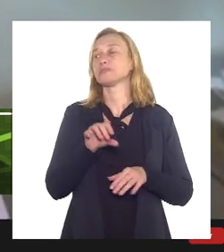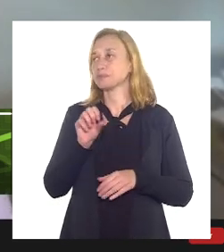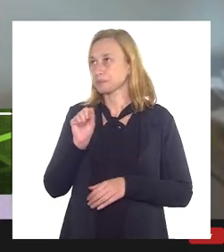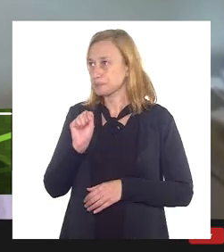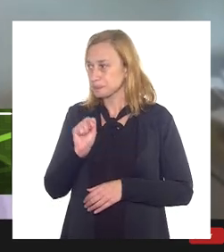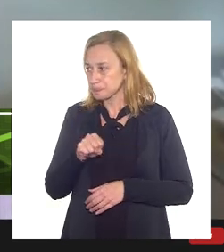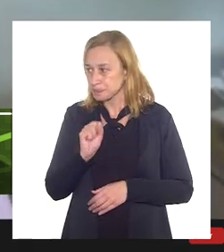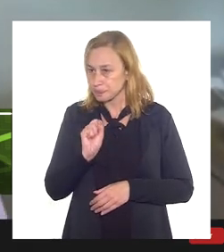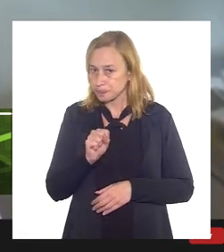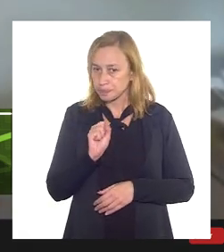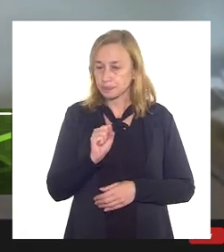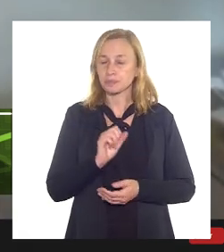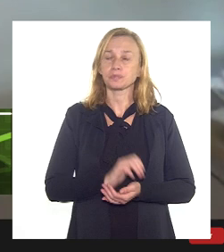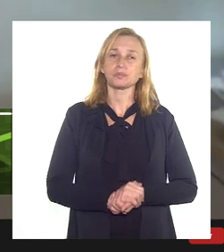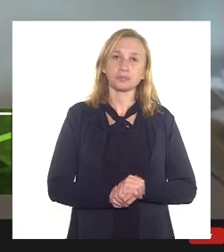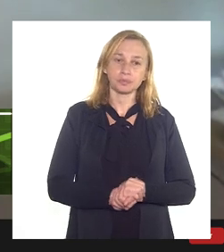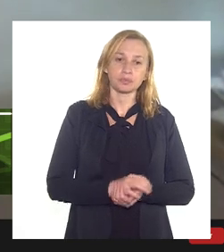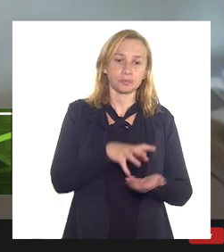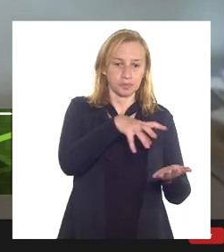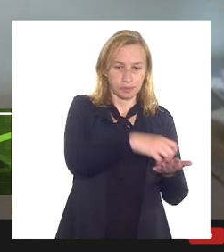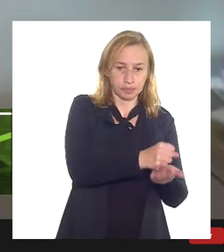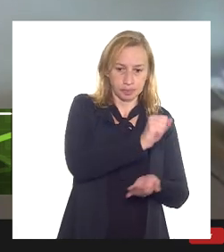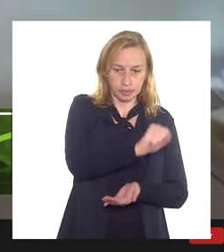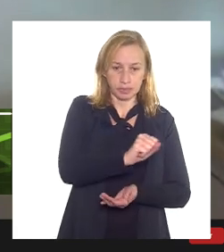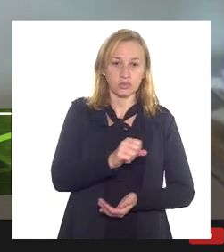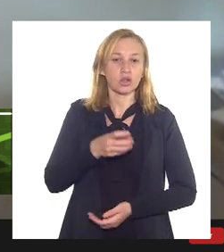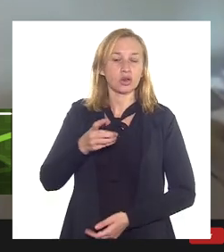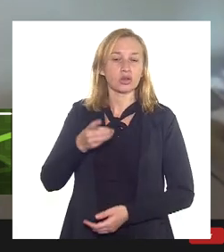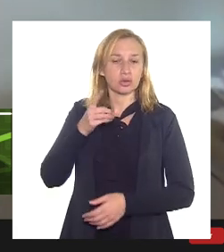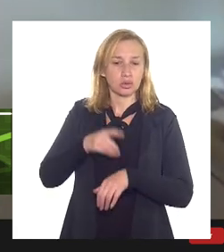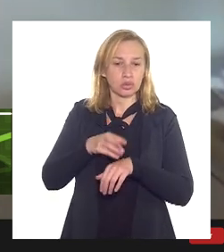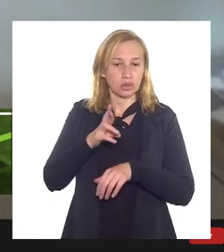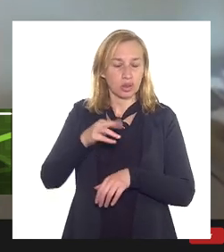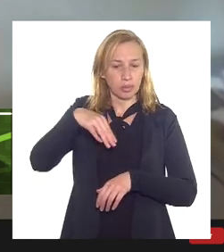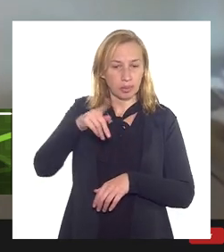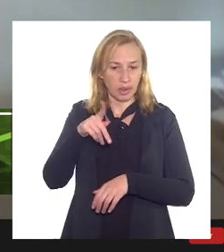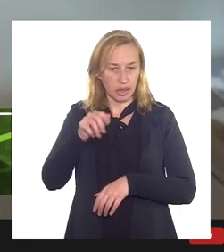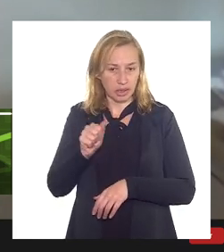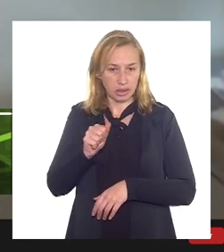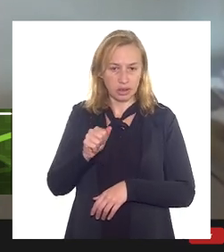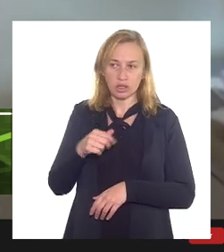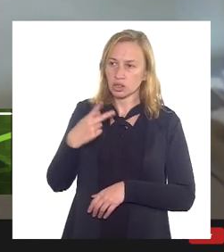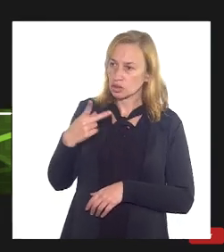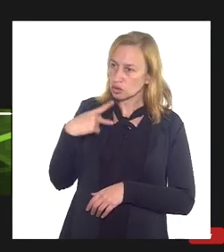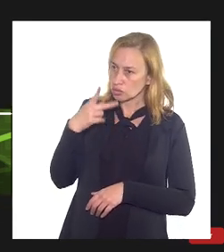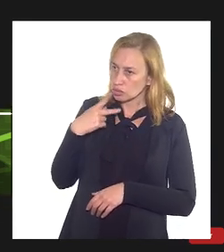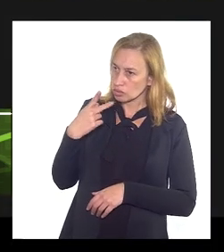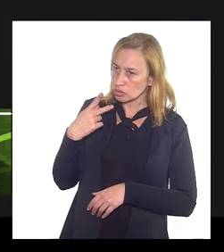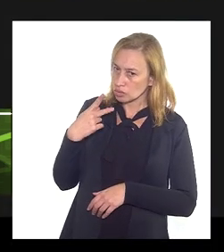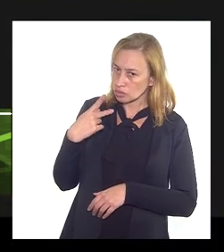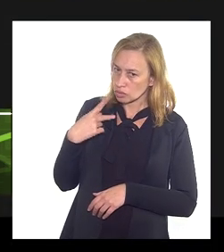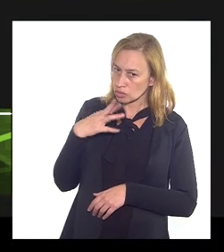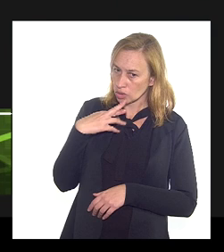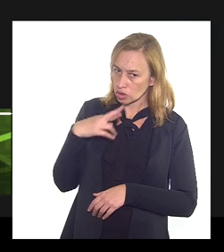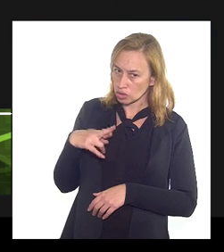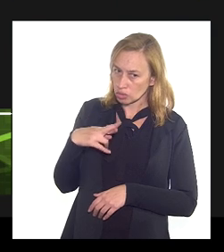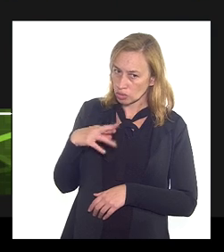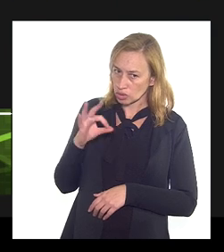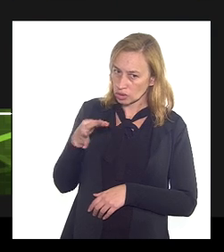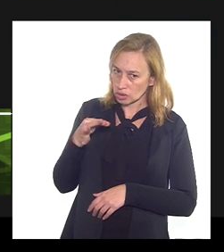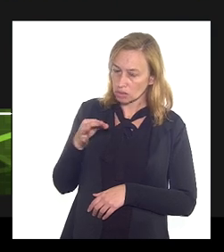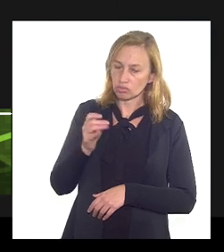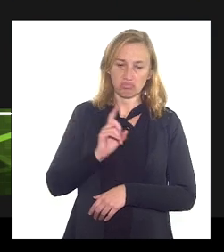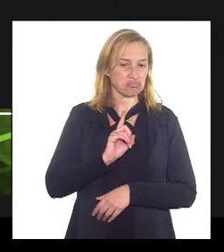era registrado doutora Magna a senhora considera que a sua resposta tenha sido dada não não considero não